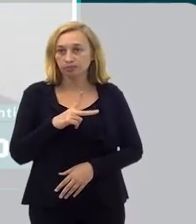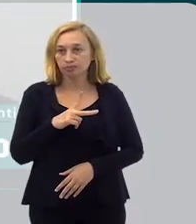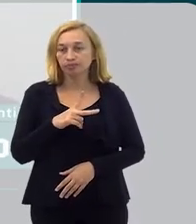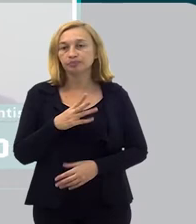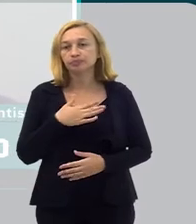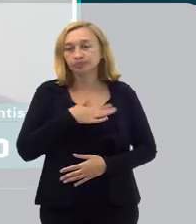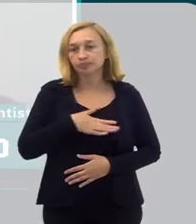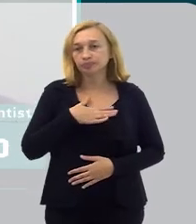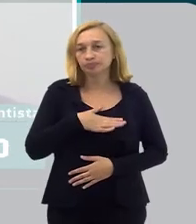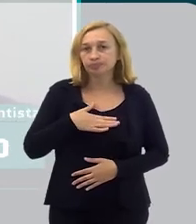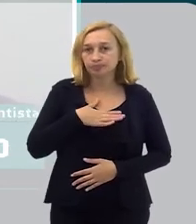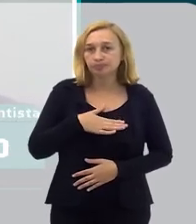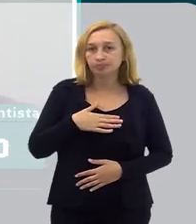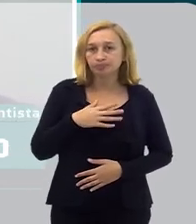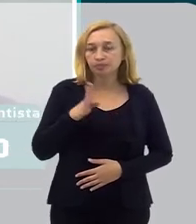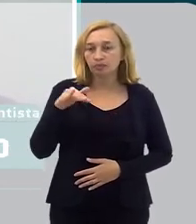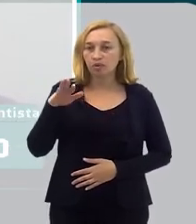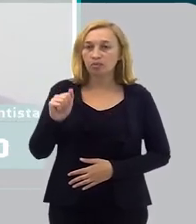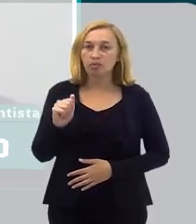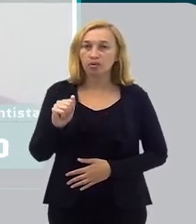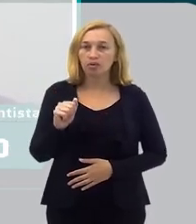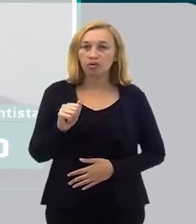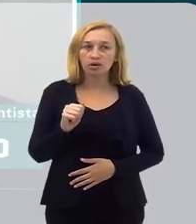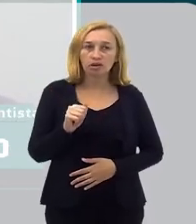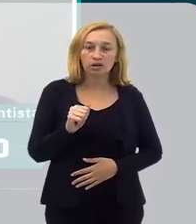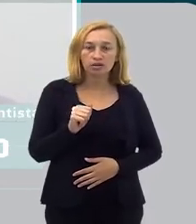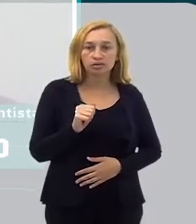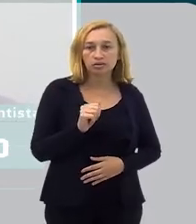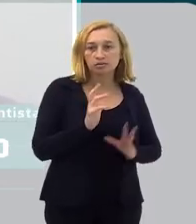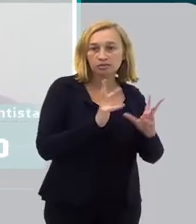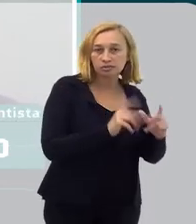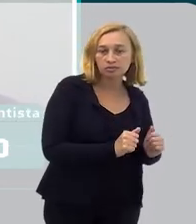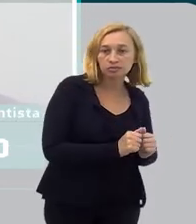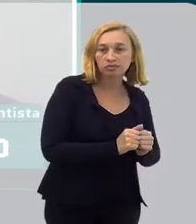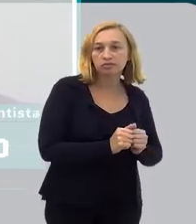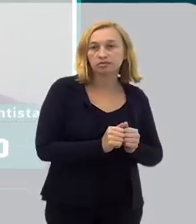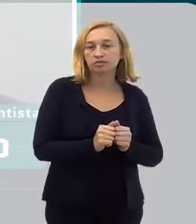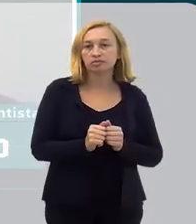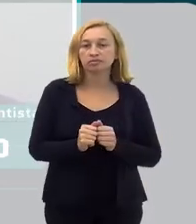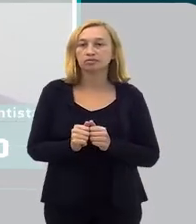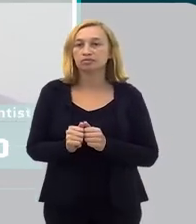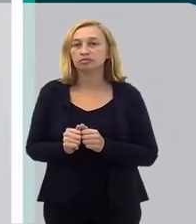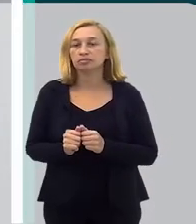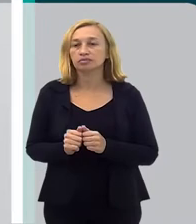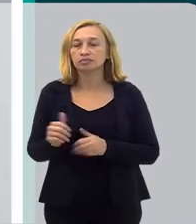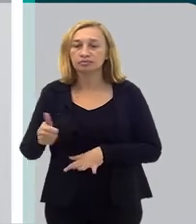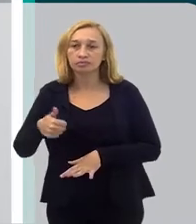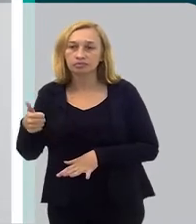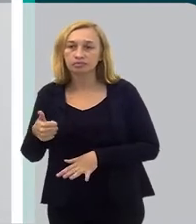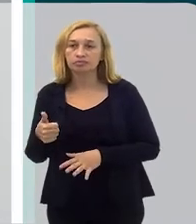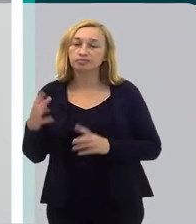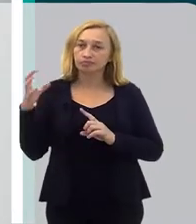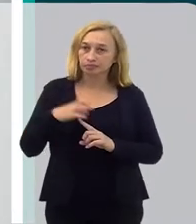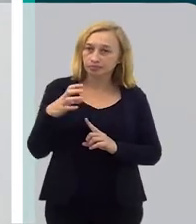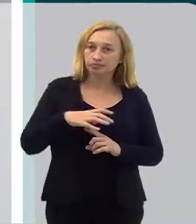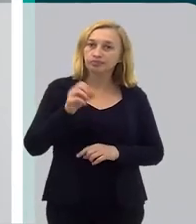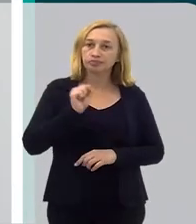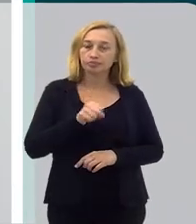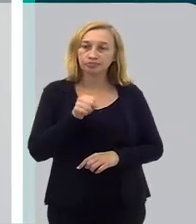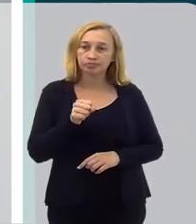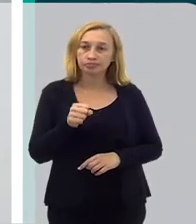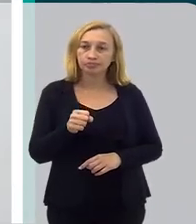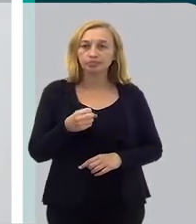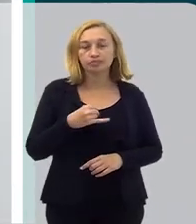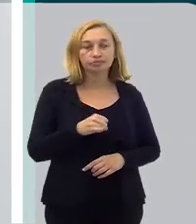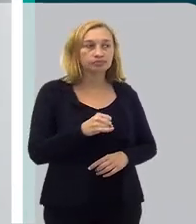né? Eu gostaria de ter uma boca de outra forma, eu gostaria de ter uma imagem de outro jeito, né? Isso vai influenciar